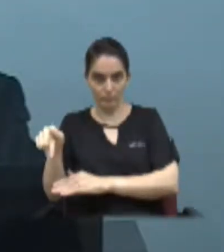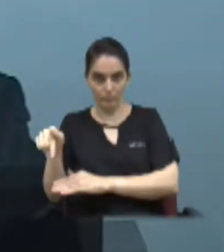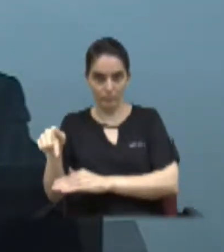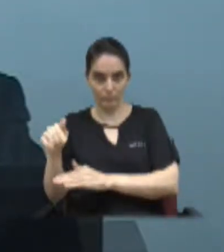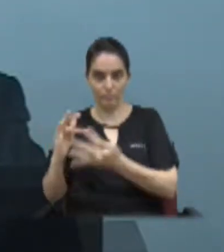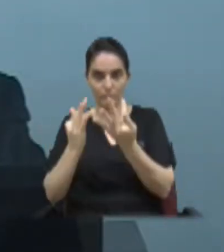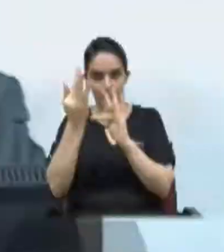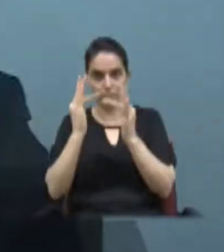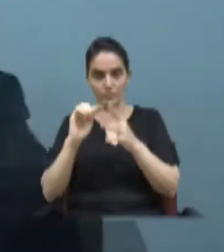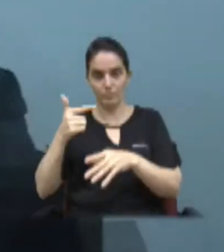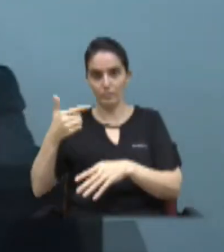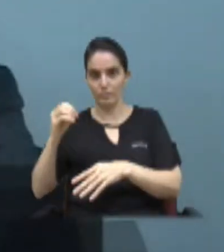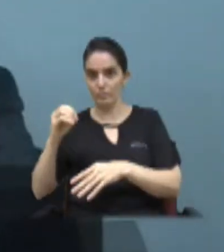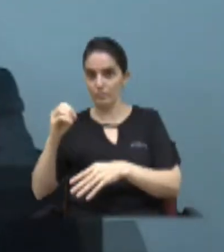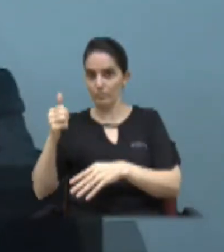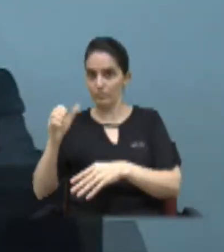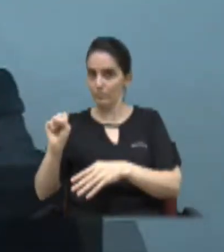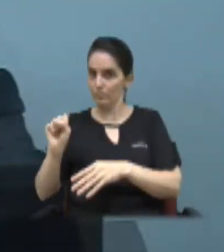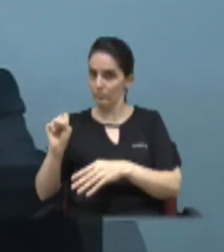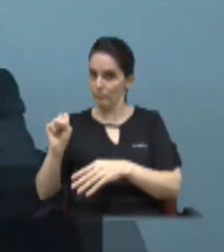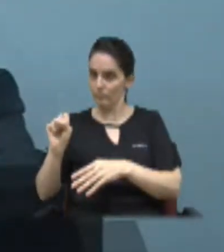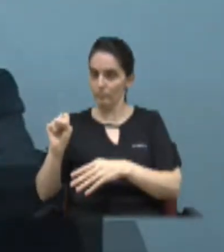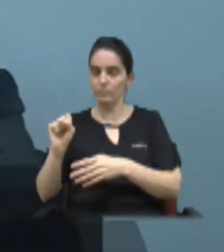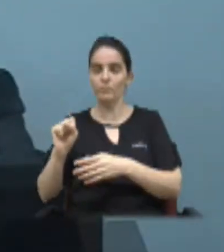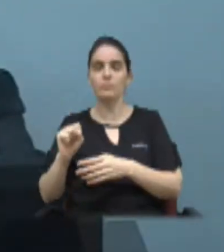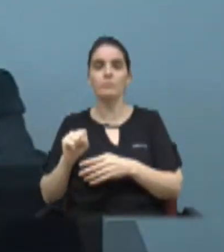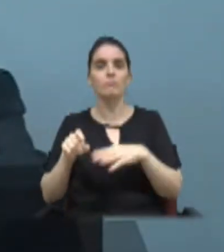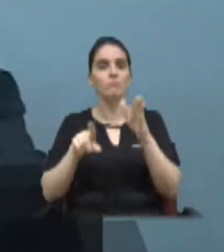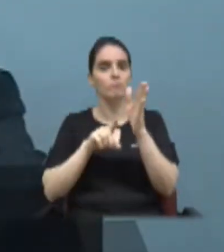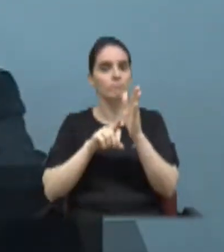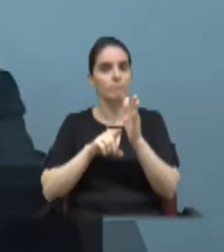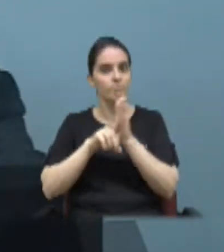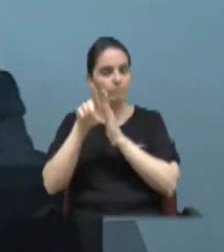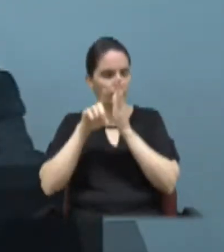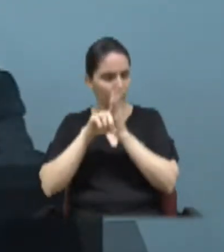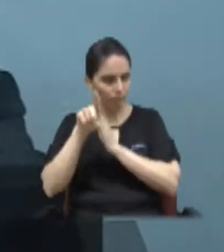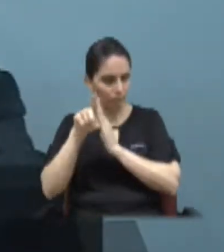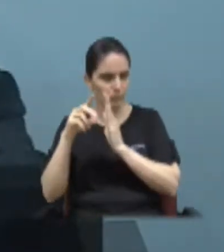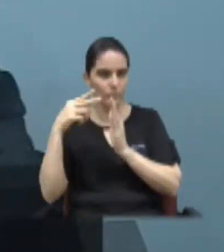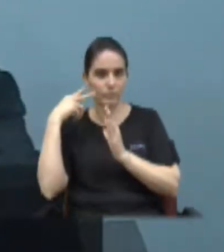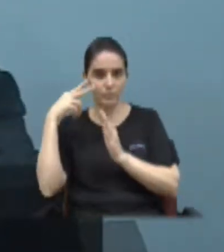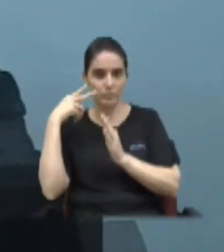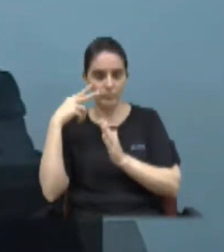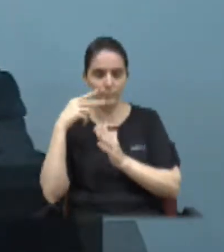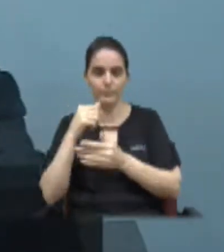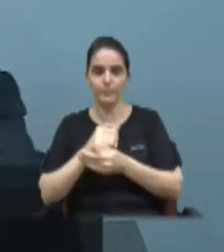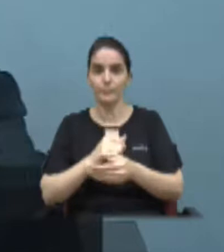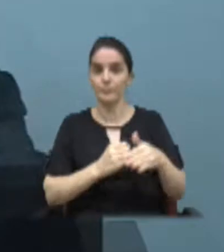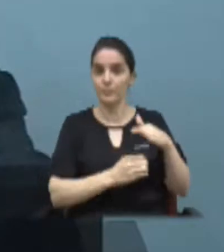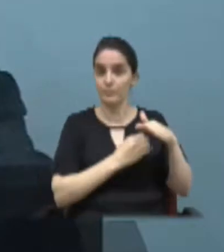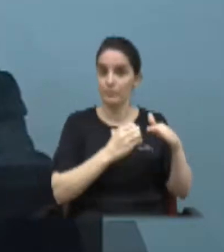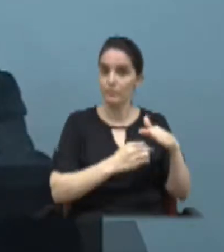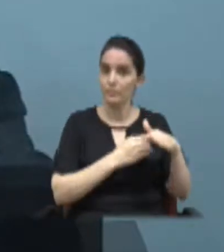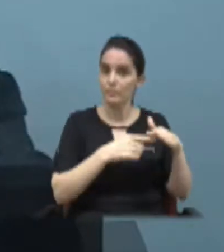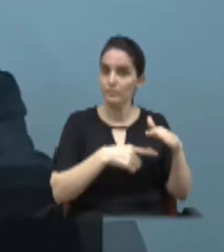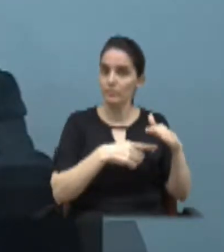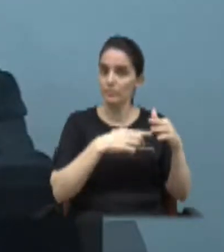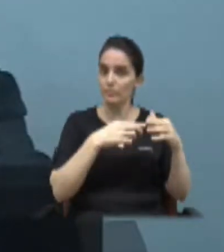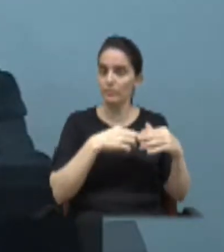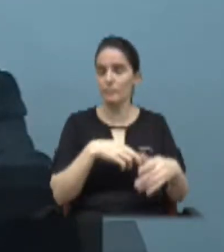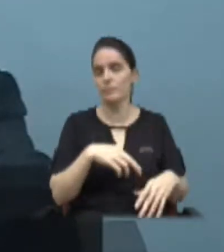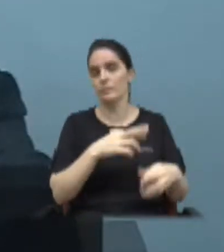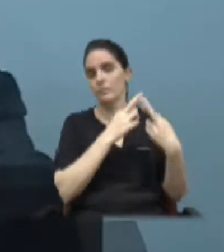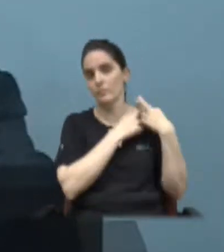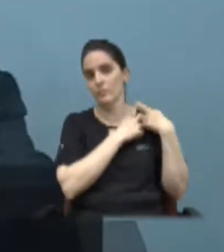medida foi tomada a partir do requerimento da Câmara Municipal e pelo fato de a empresa gestora do sistema